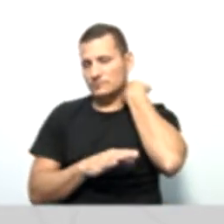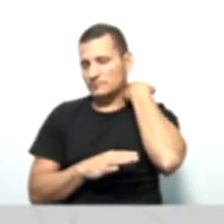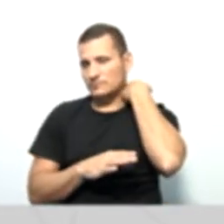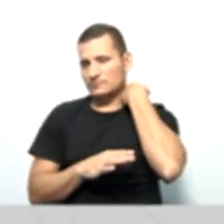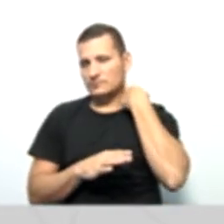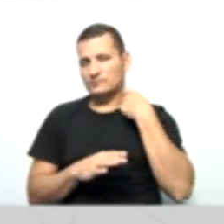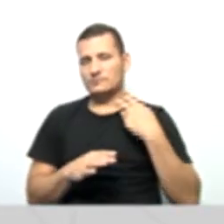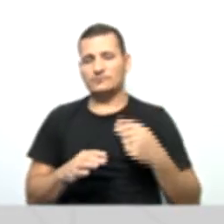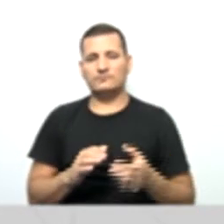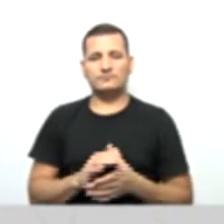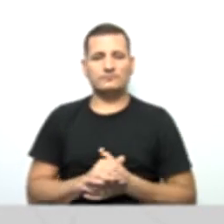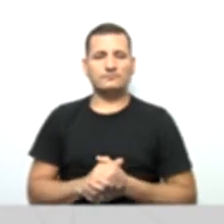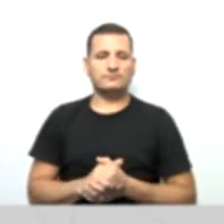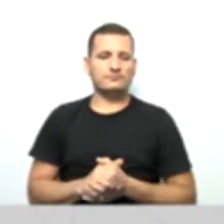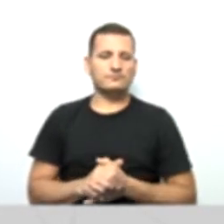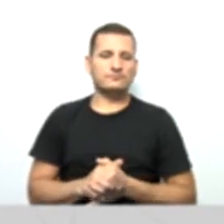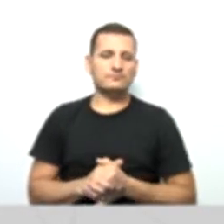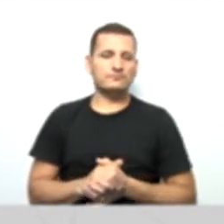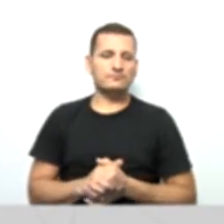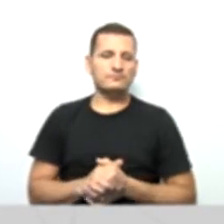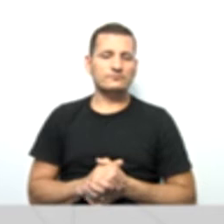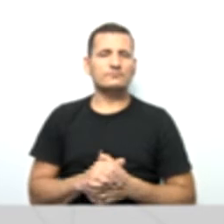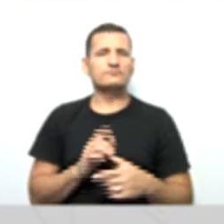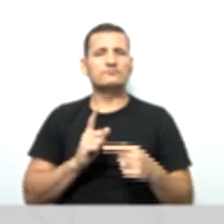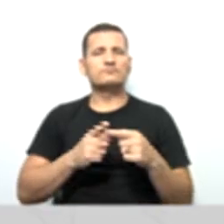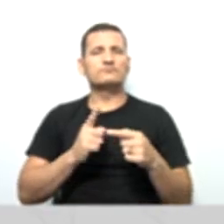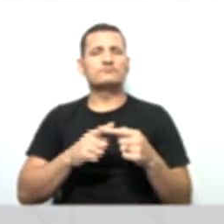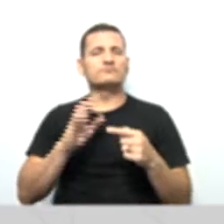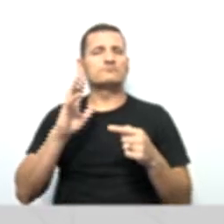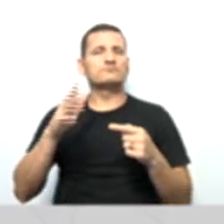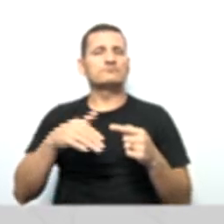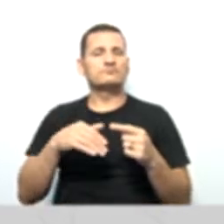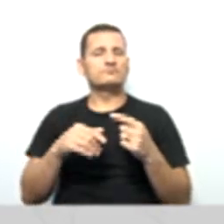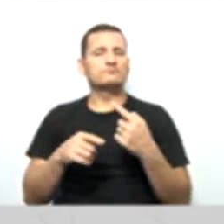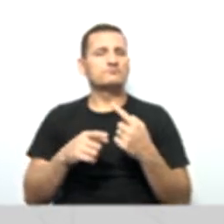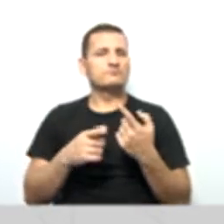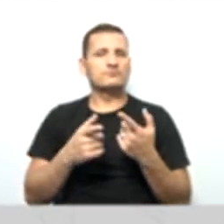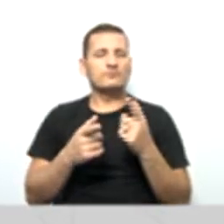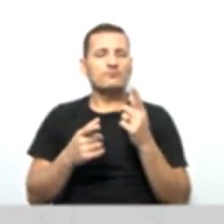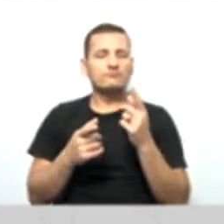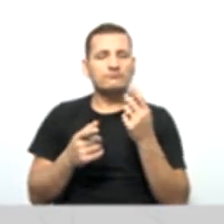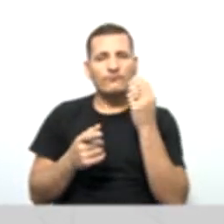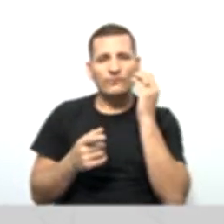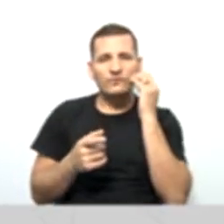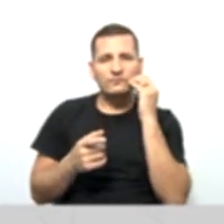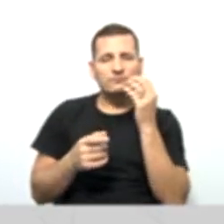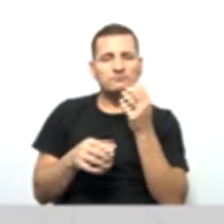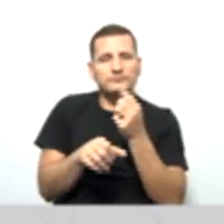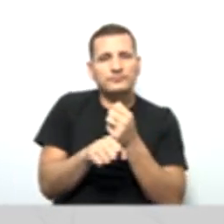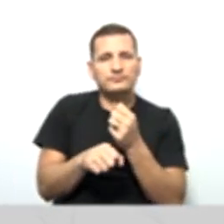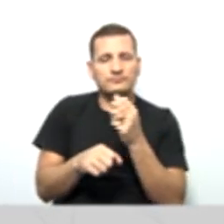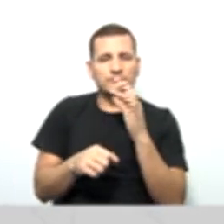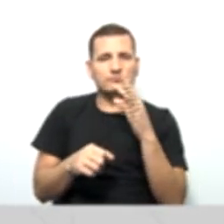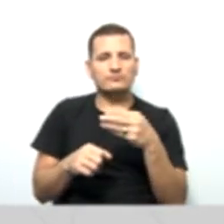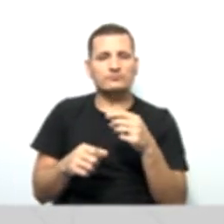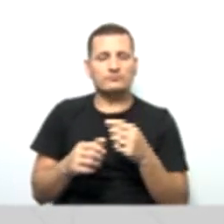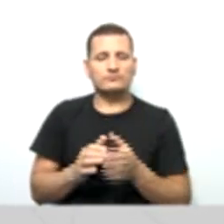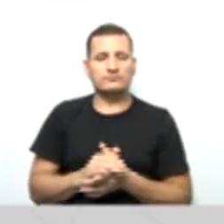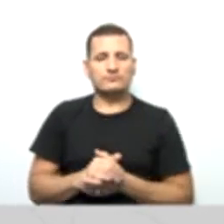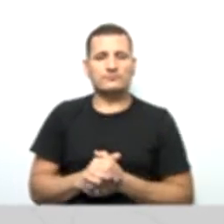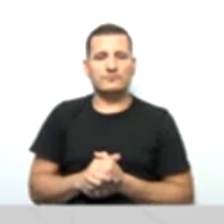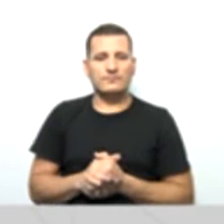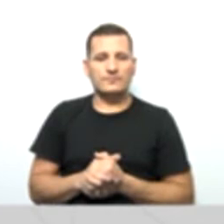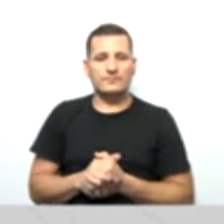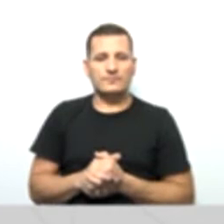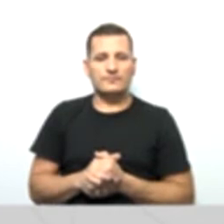que é visto tudo isso? Para que revisto, né? Todos